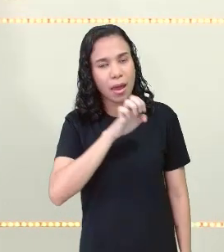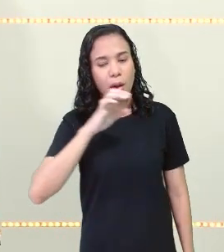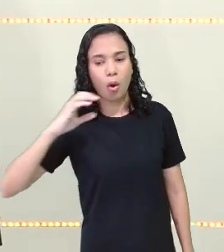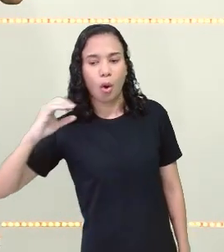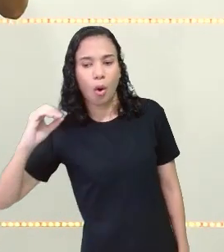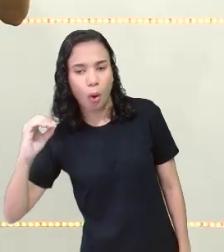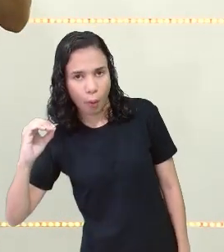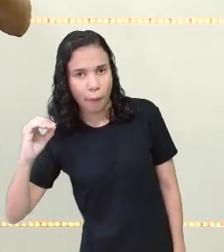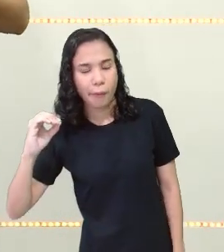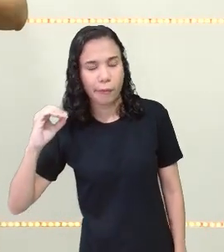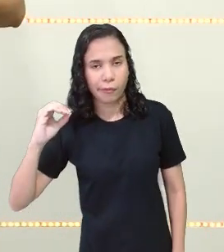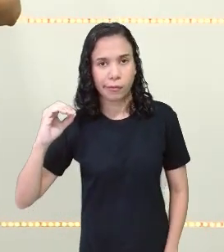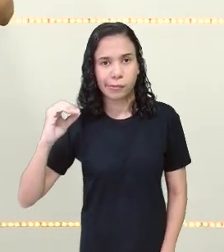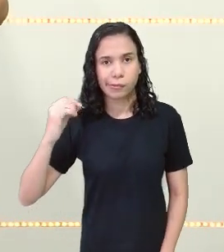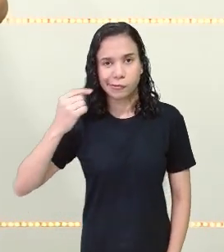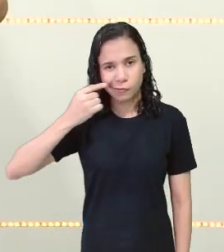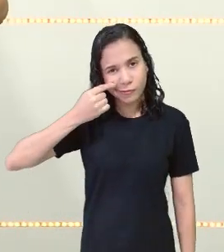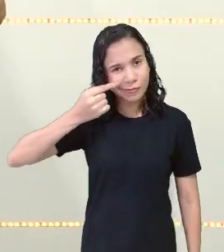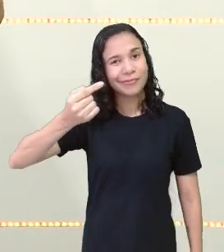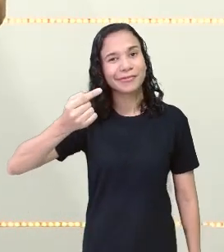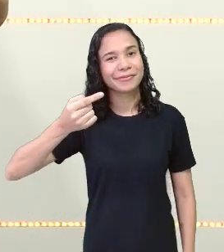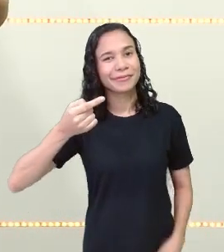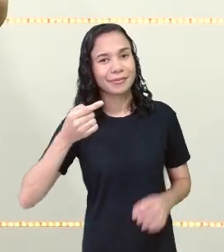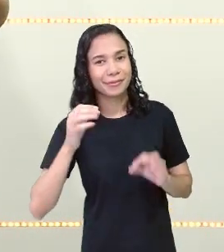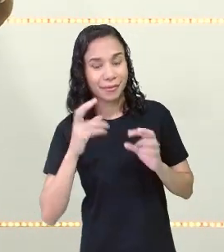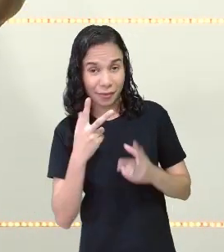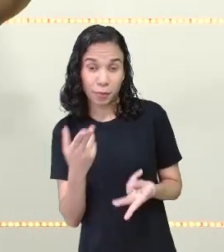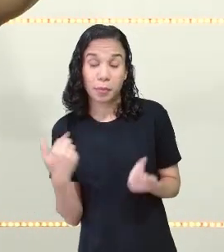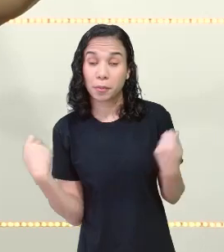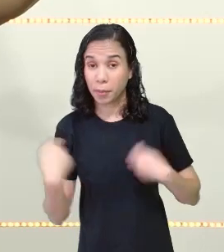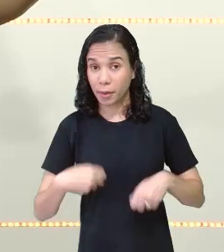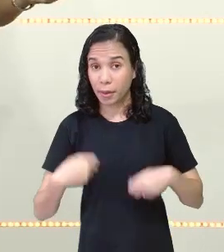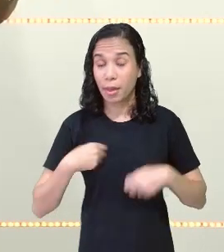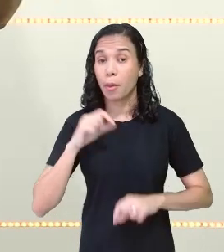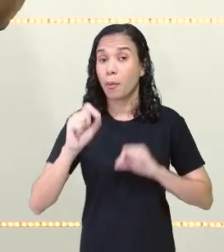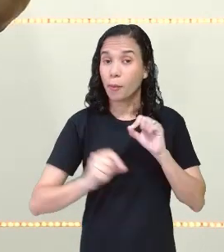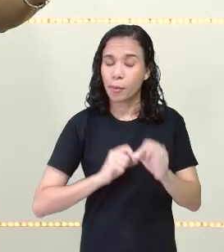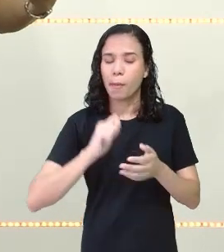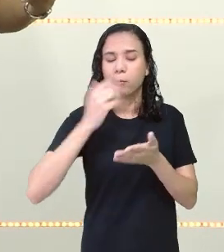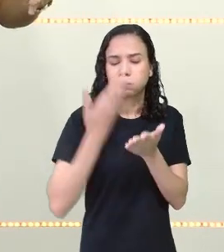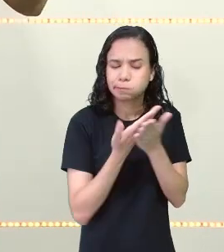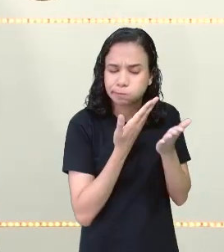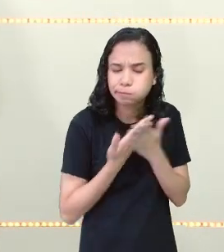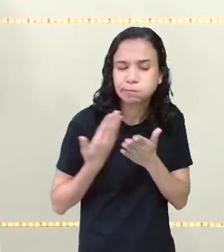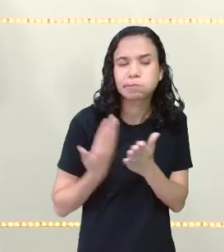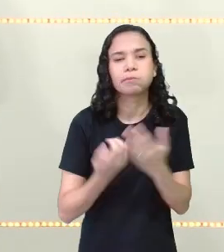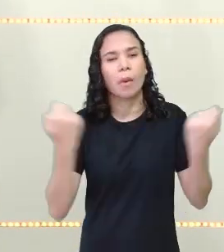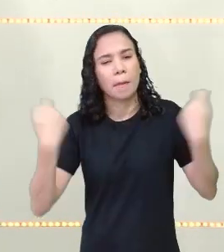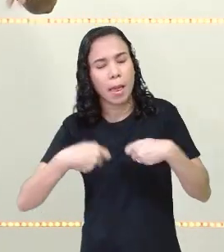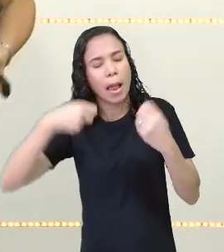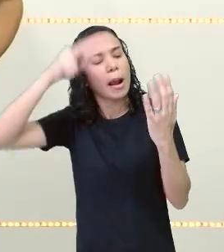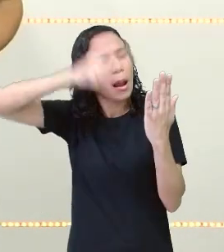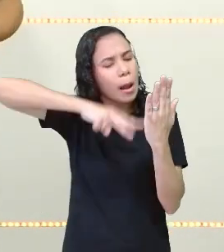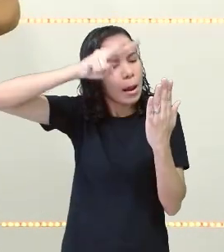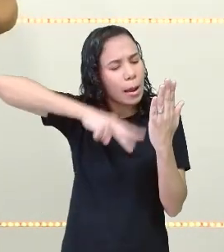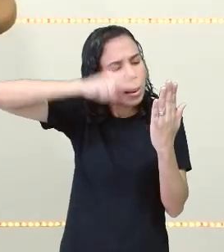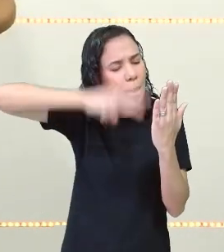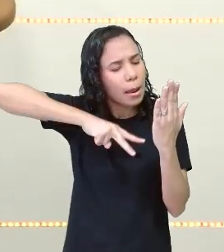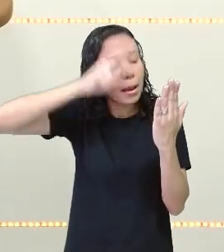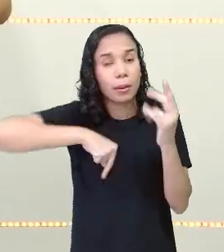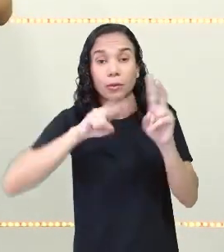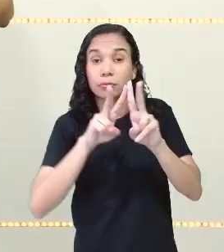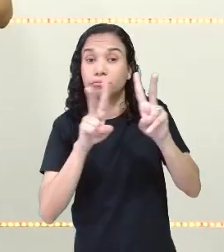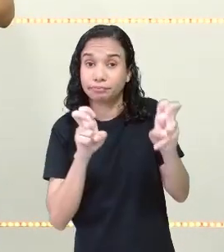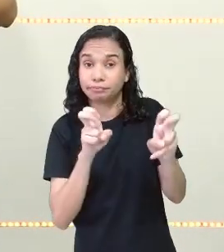quê? A vogal E e a vogal O. Mas para isso, eu precisei estudar, eu precisei ler bastante sobre